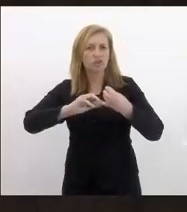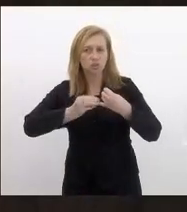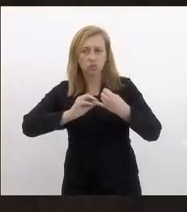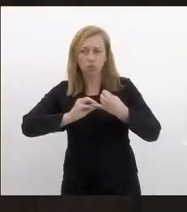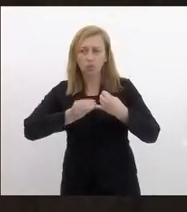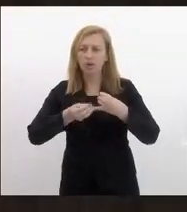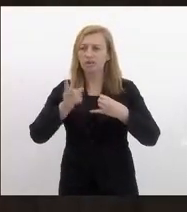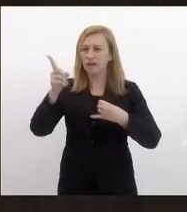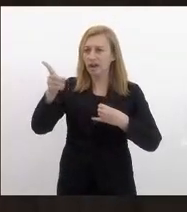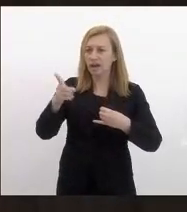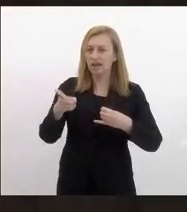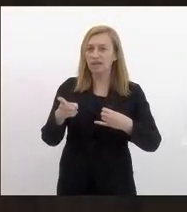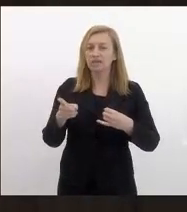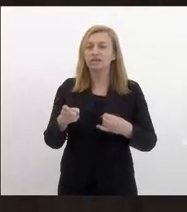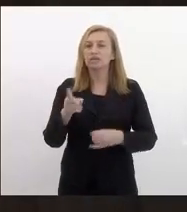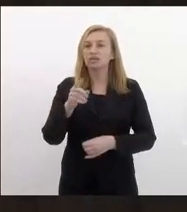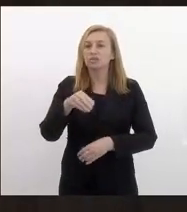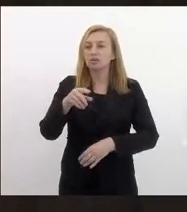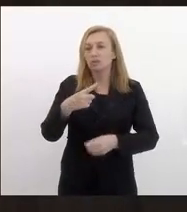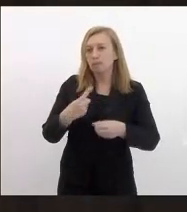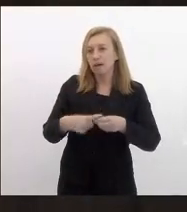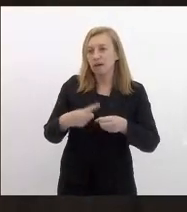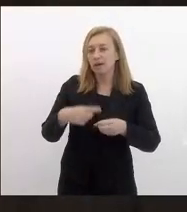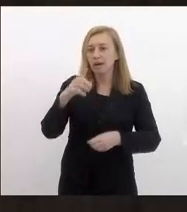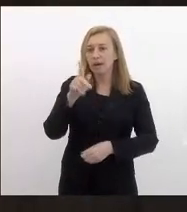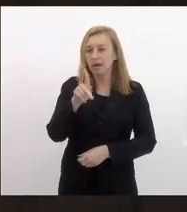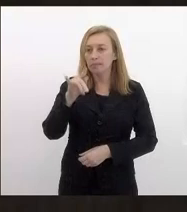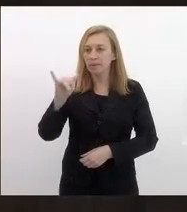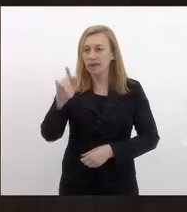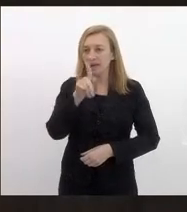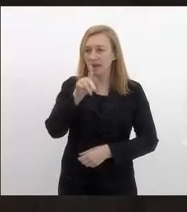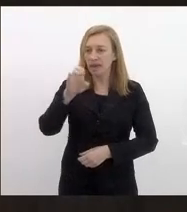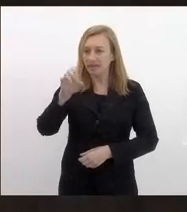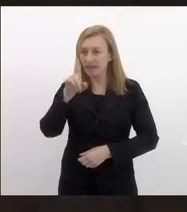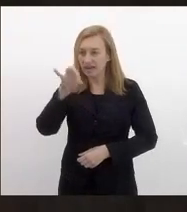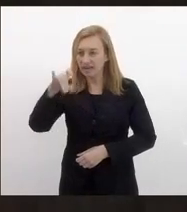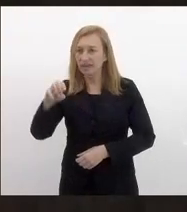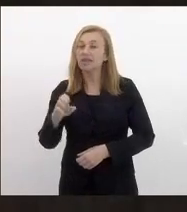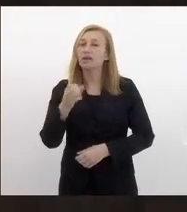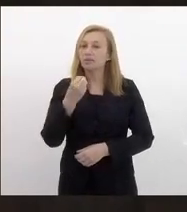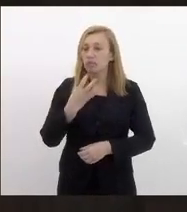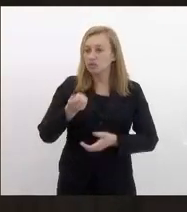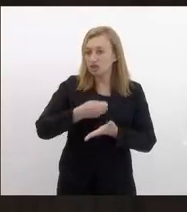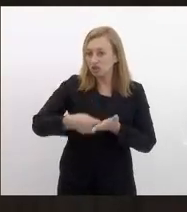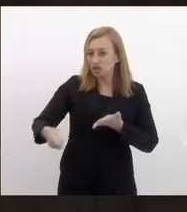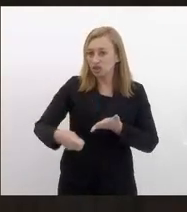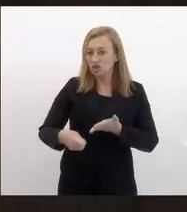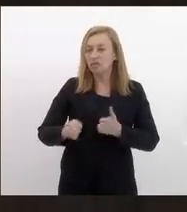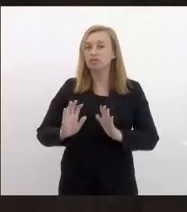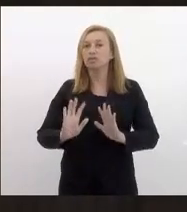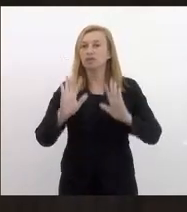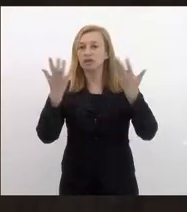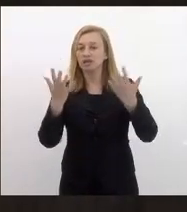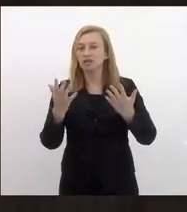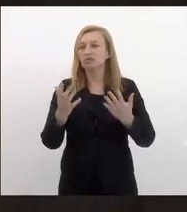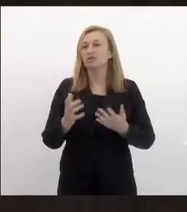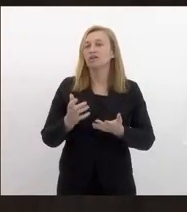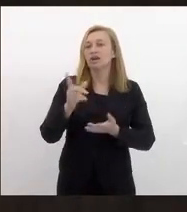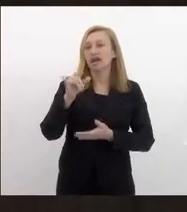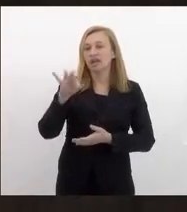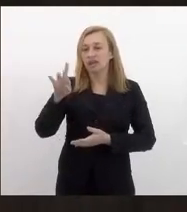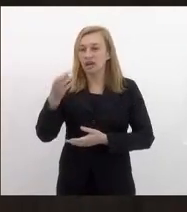da Piedade e merece de fato ser inscrita no calendário de eventos atividades do estado do Rio de Janeiro